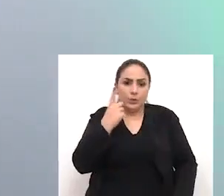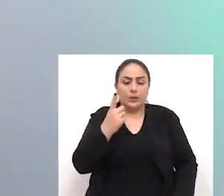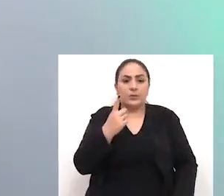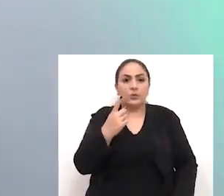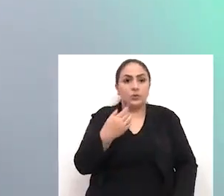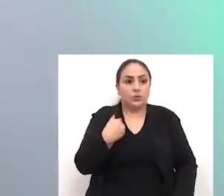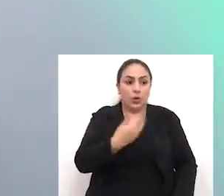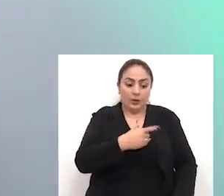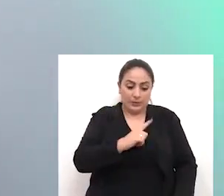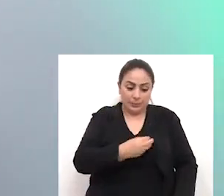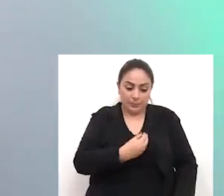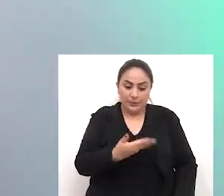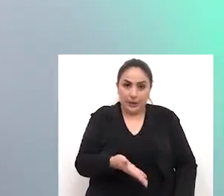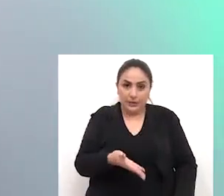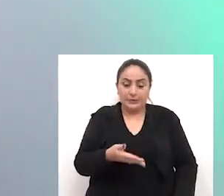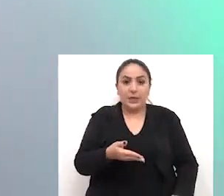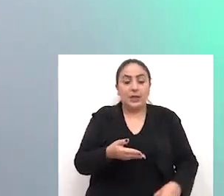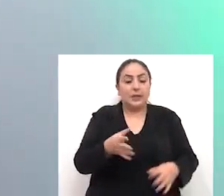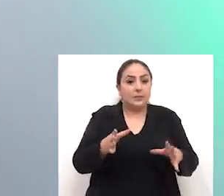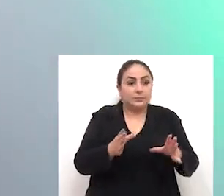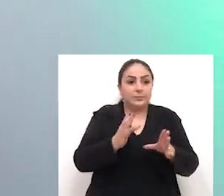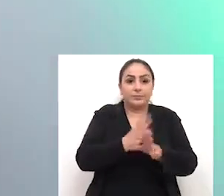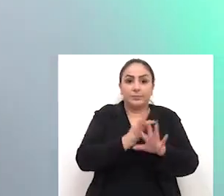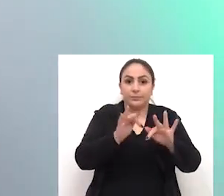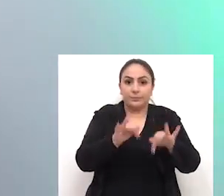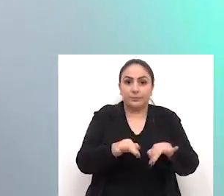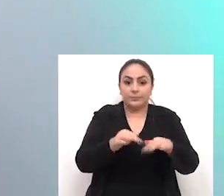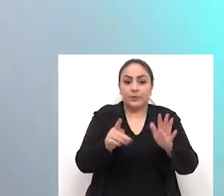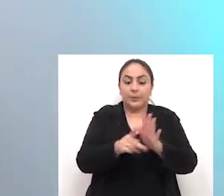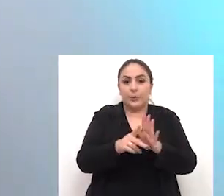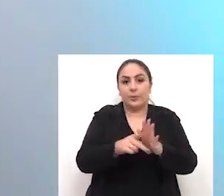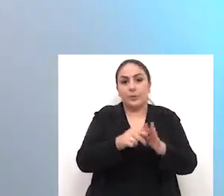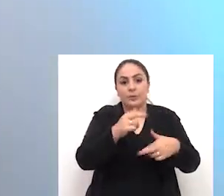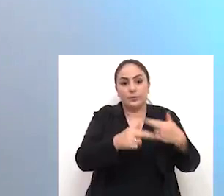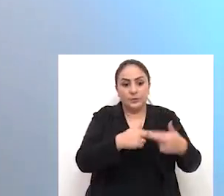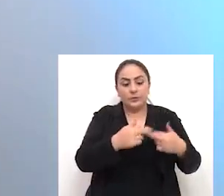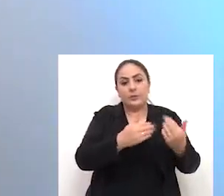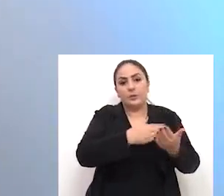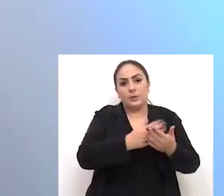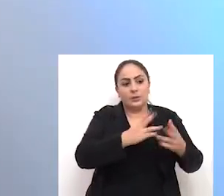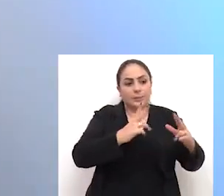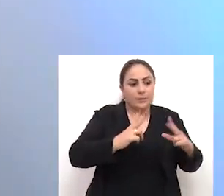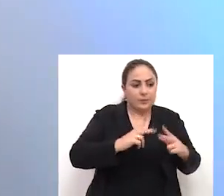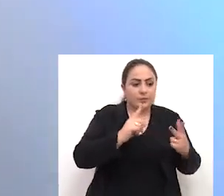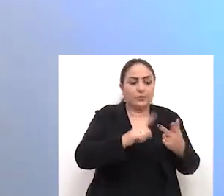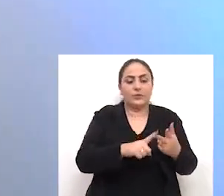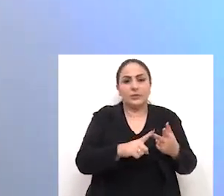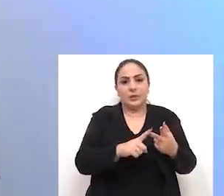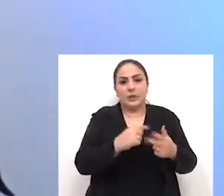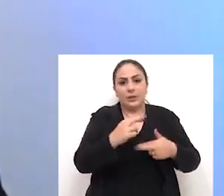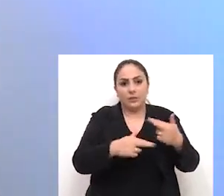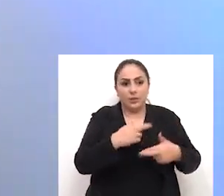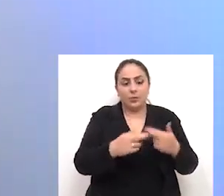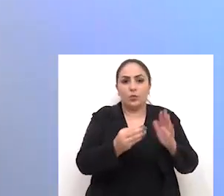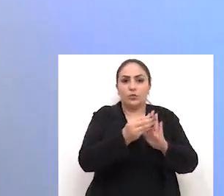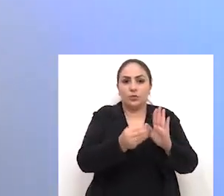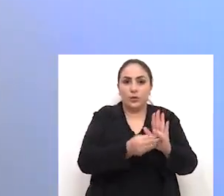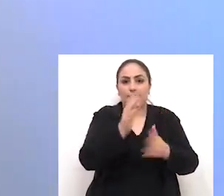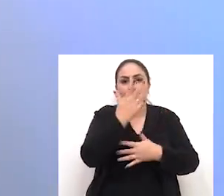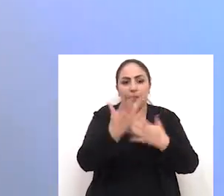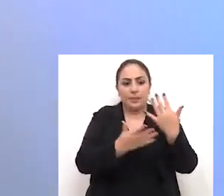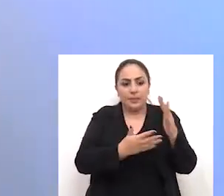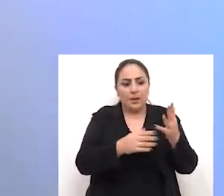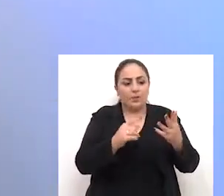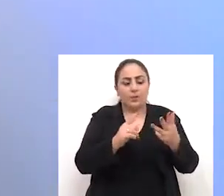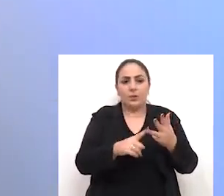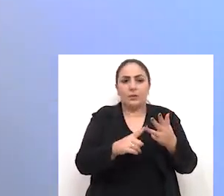e estamos diante dessa que conclui esse ciclo de reformas, que vem desde as privatizações, a reforma no Código Ambiental, a